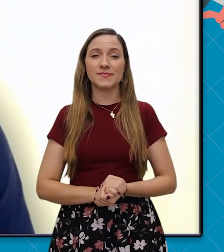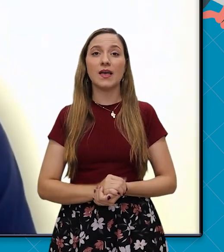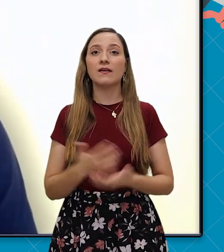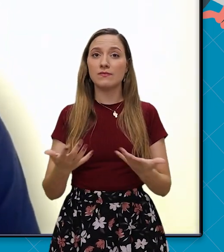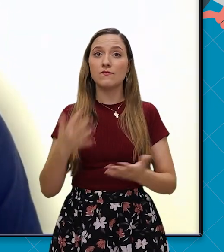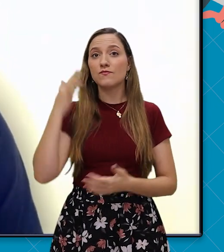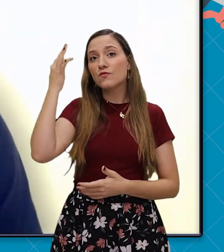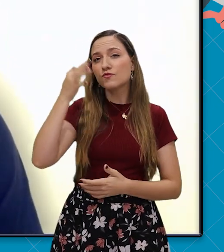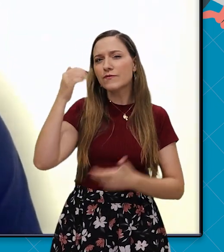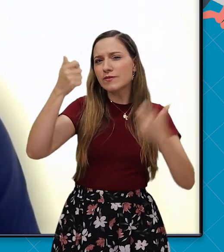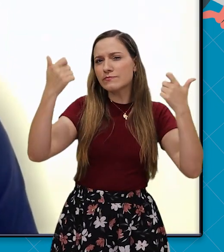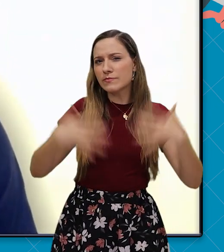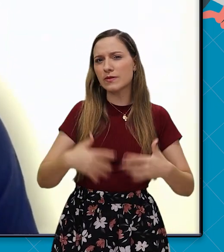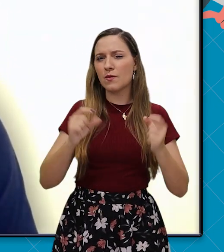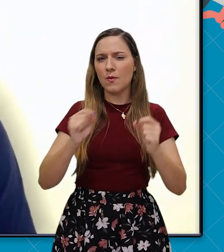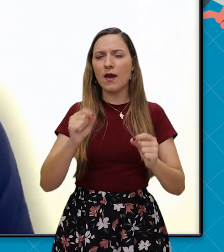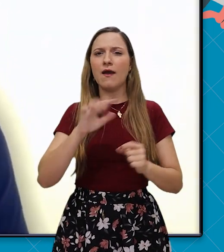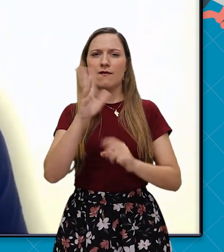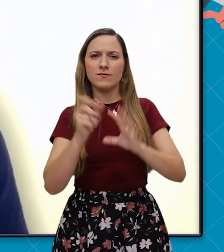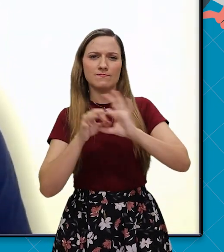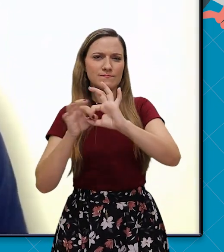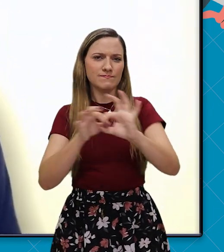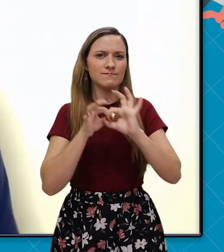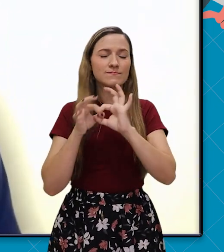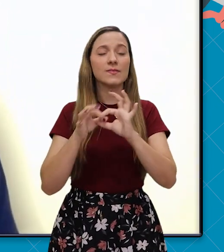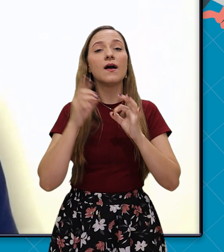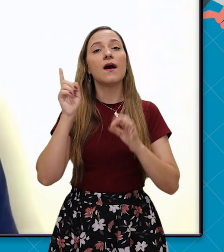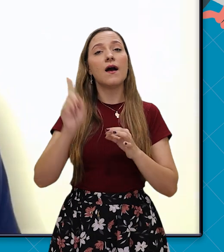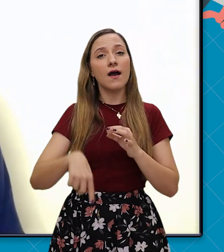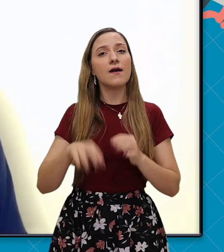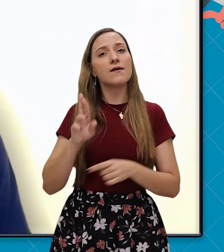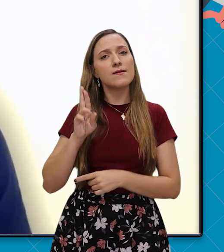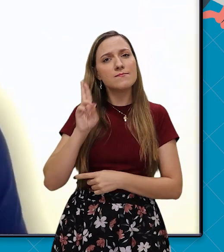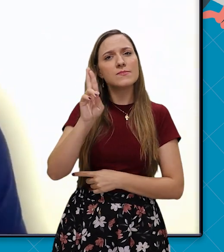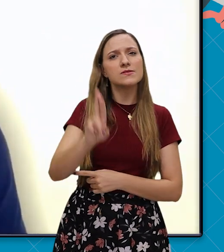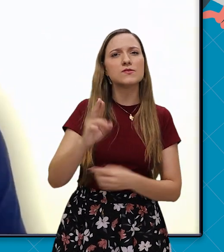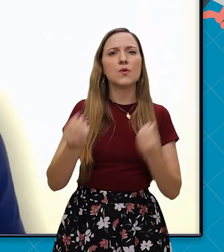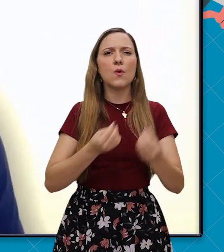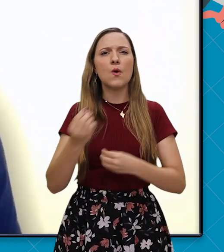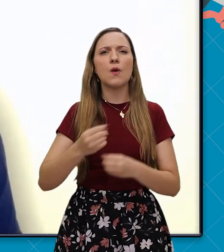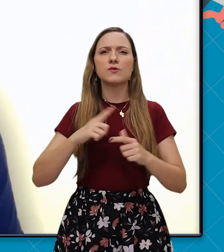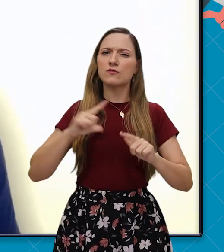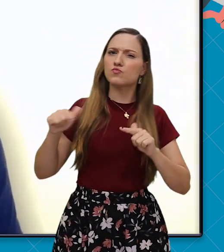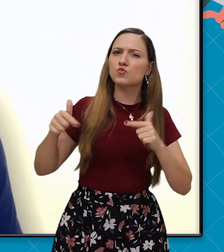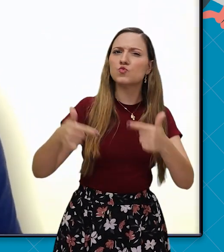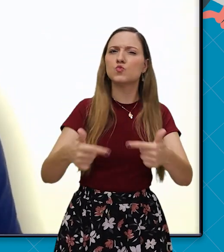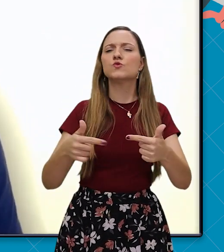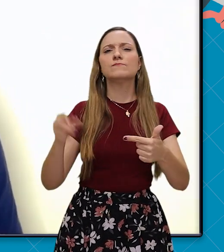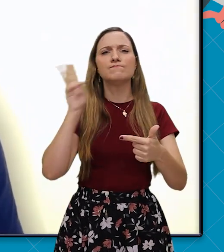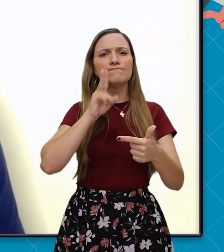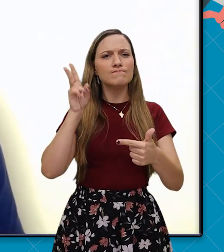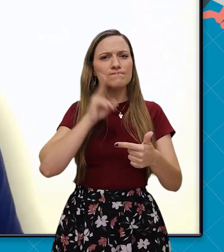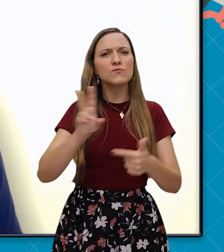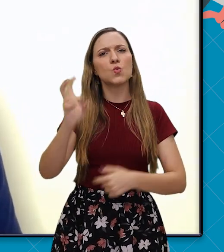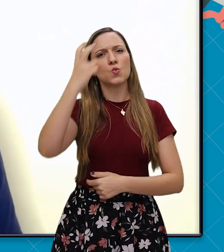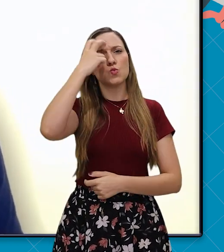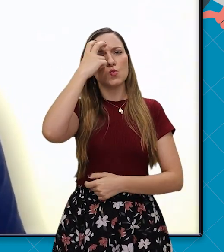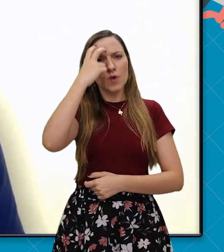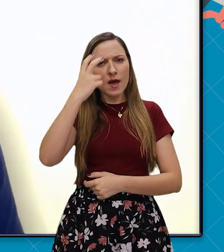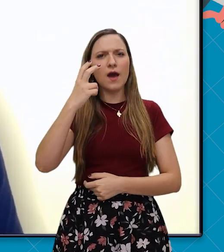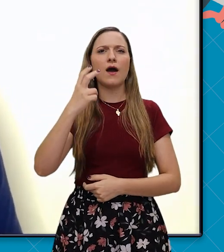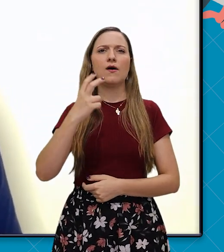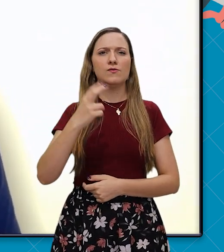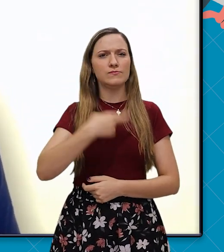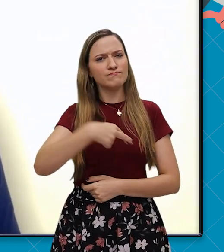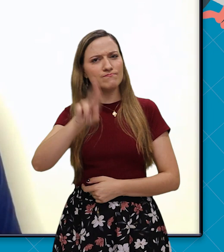filosofia, o Panafricanismo representa a agregação dos legados históricos, culturais, espirituais,